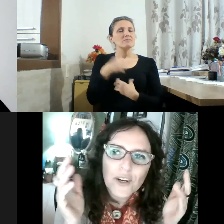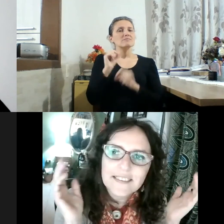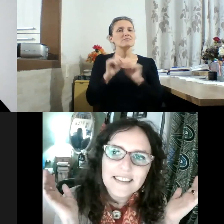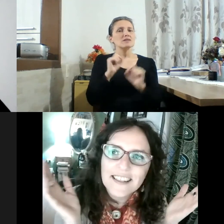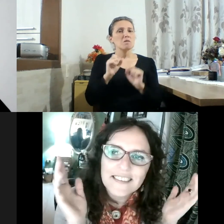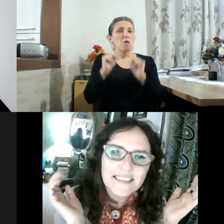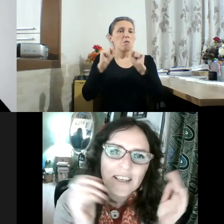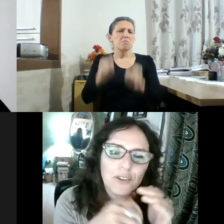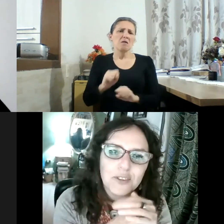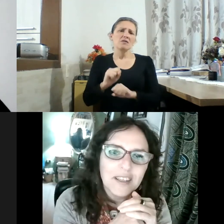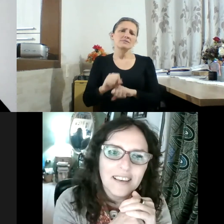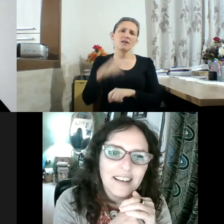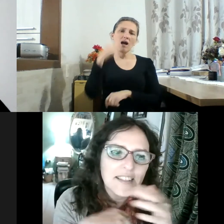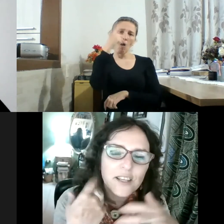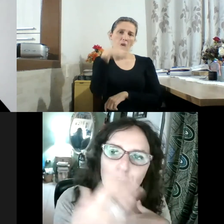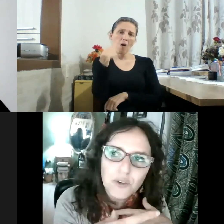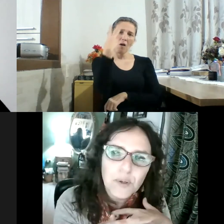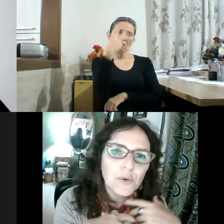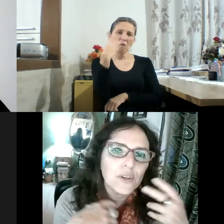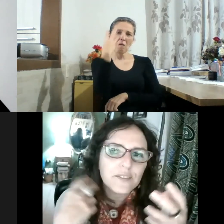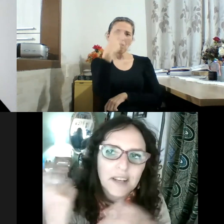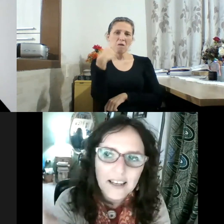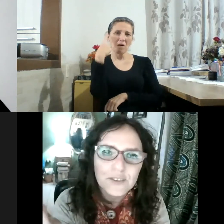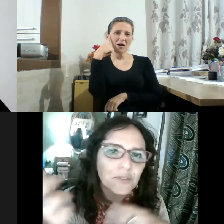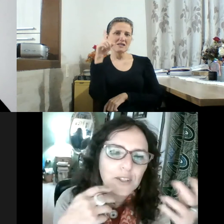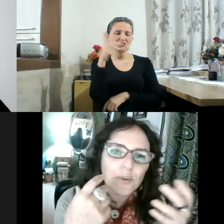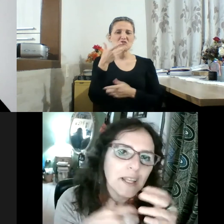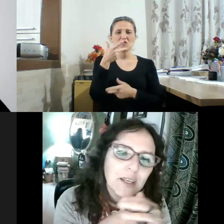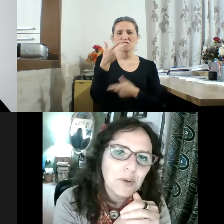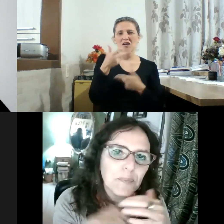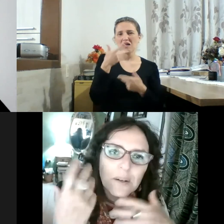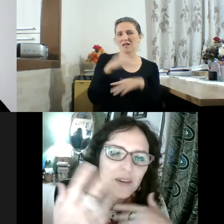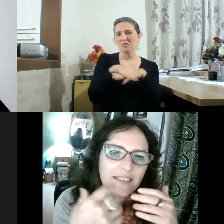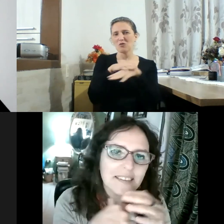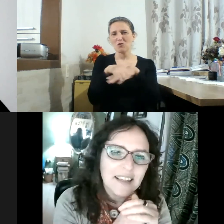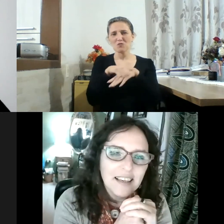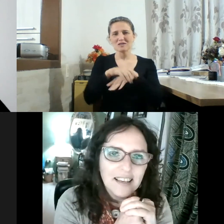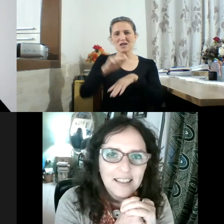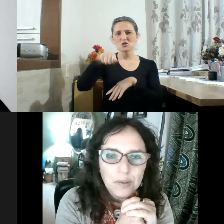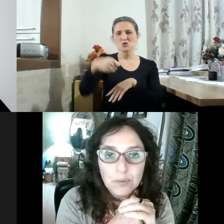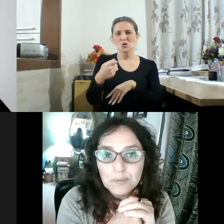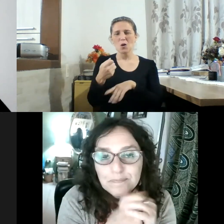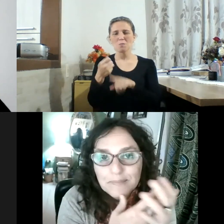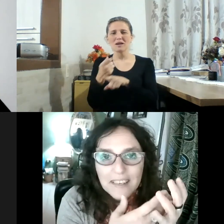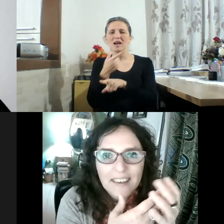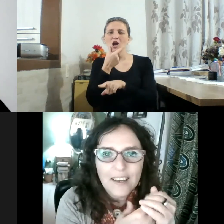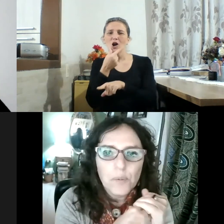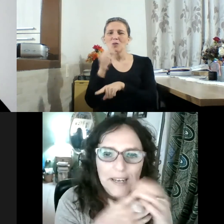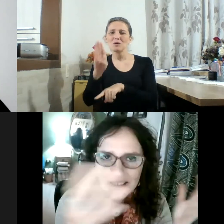ficar horas e dias inteiros lendo sobre o Boris, falando e vendo o livro mil vezes. Então,